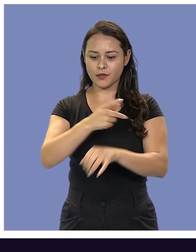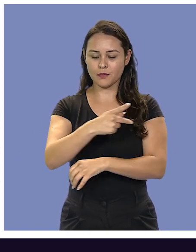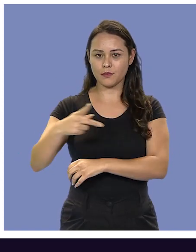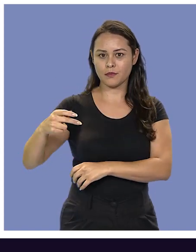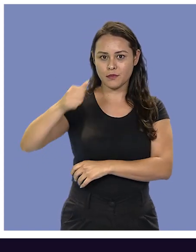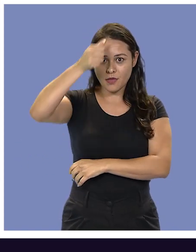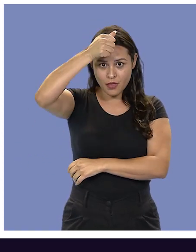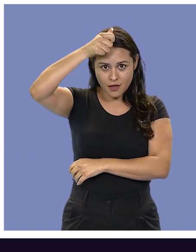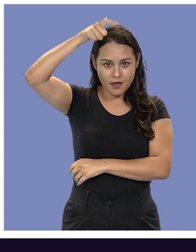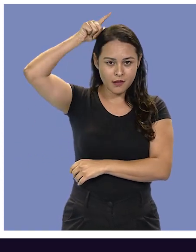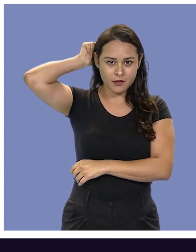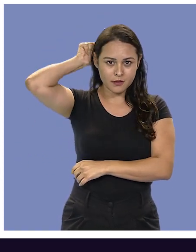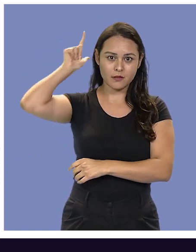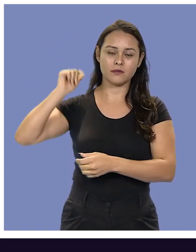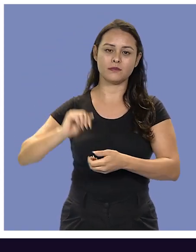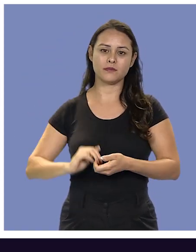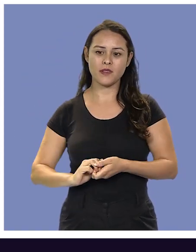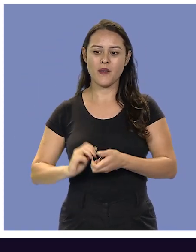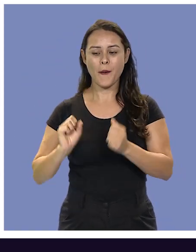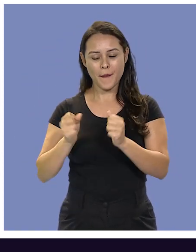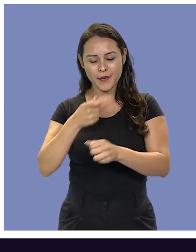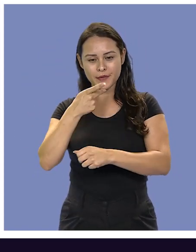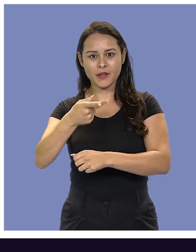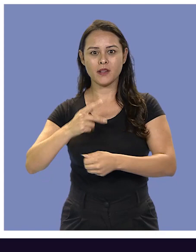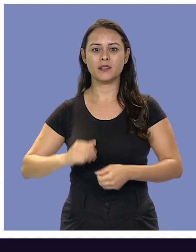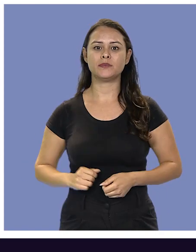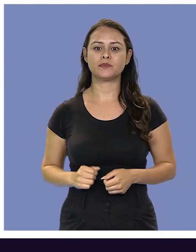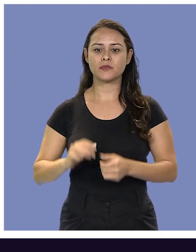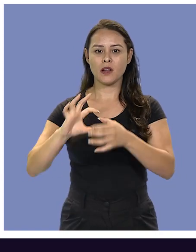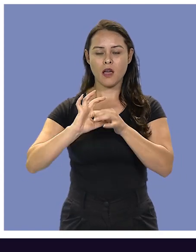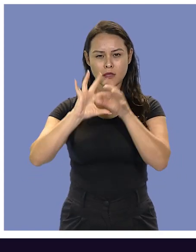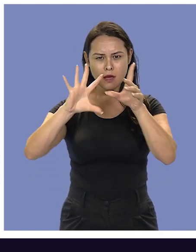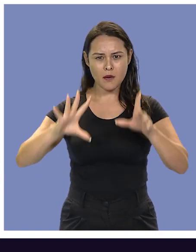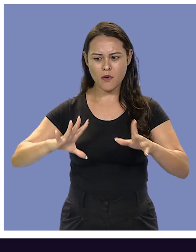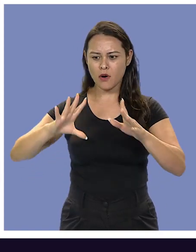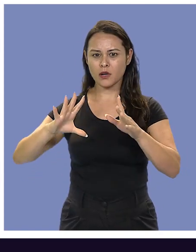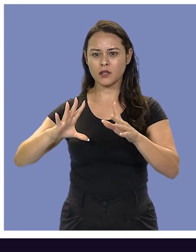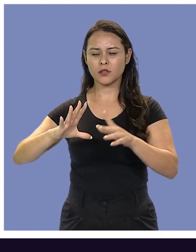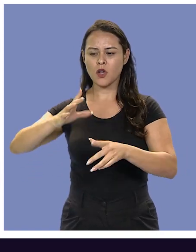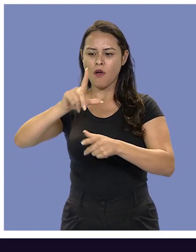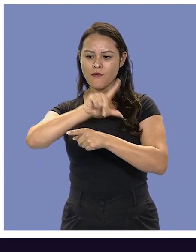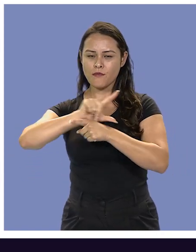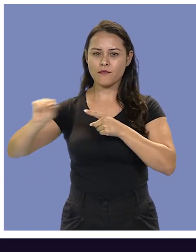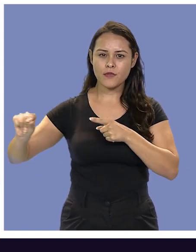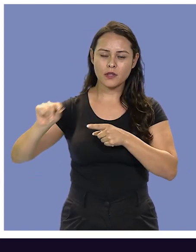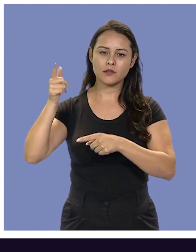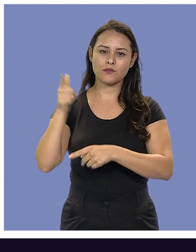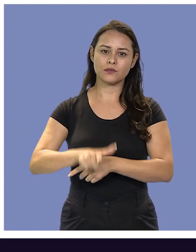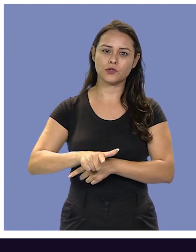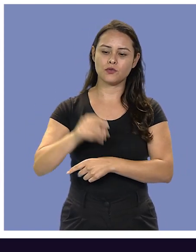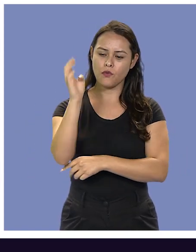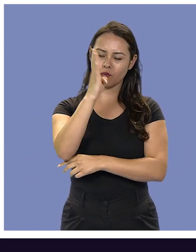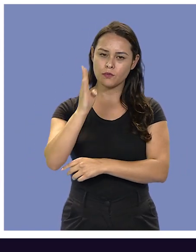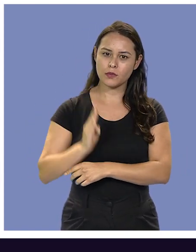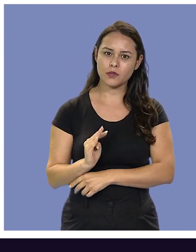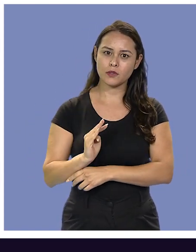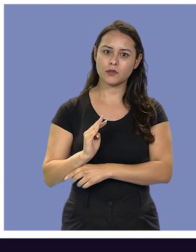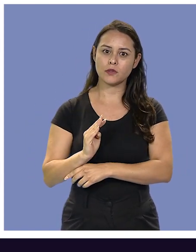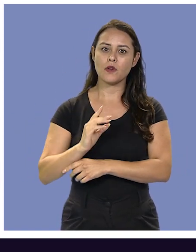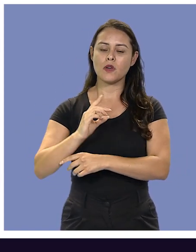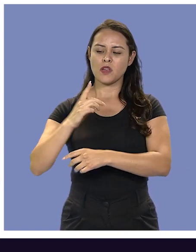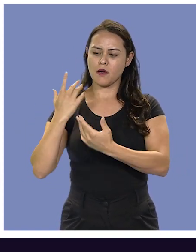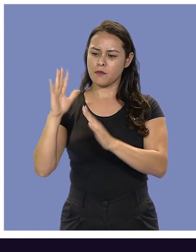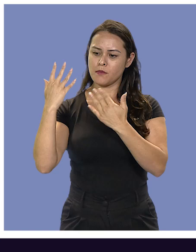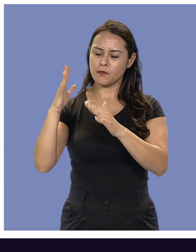presidente do TSE, ministro Alexandre de Moraes. Vai presidente! A democracia venceu novamente no